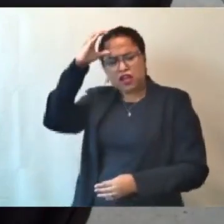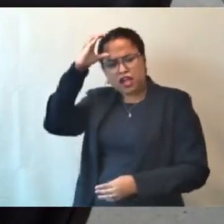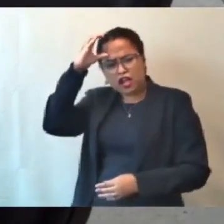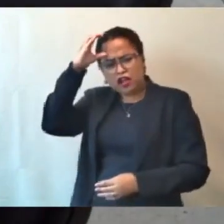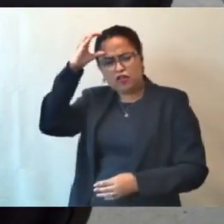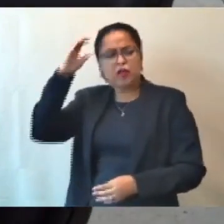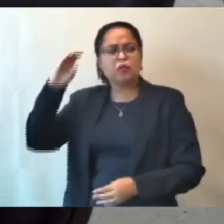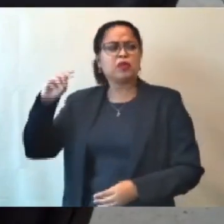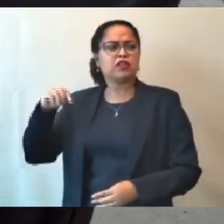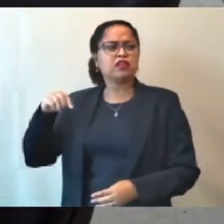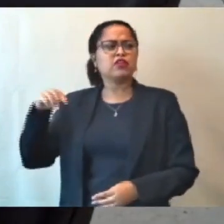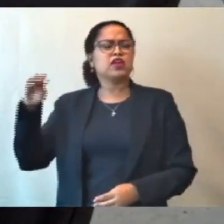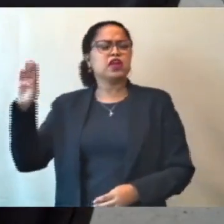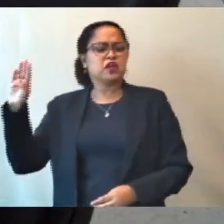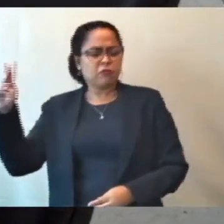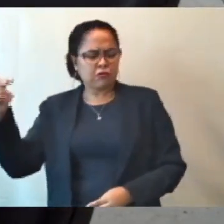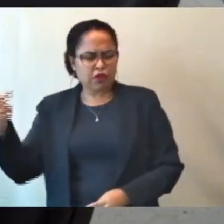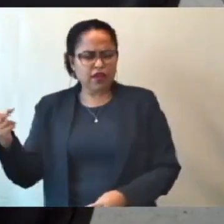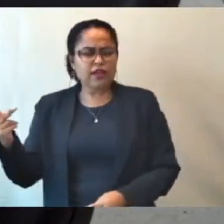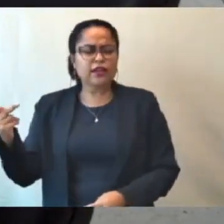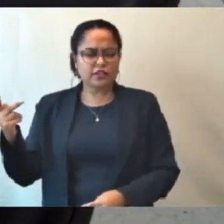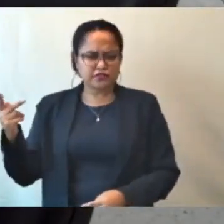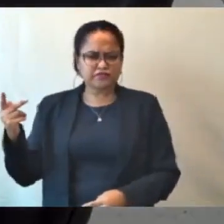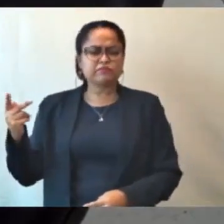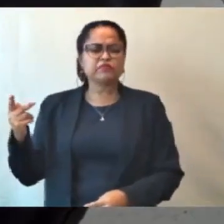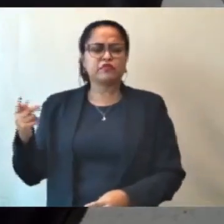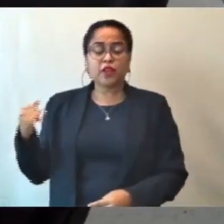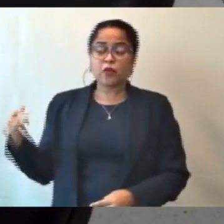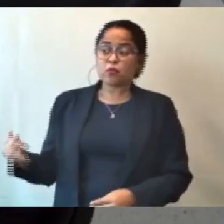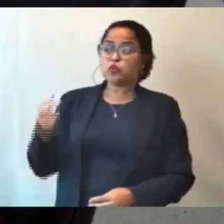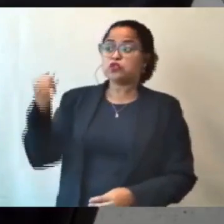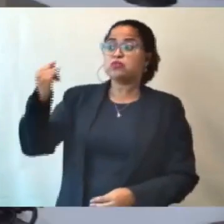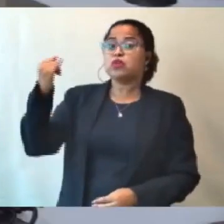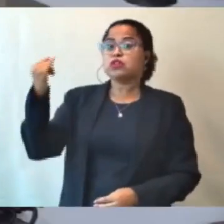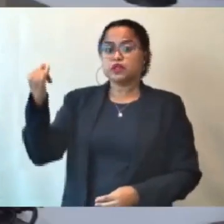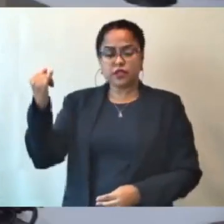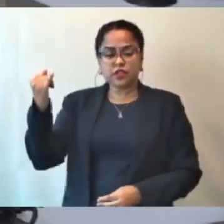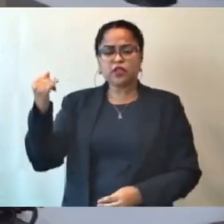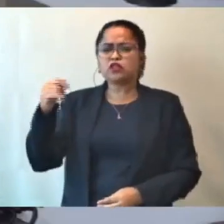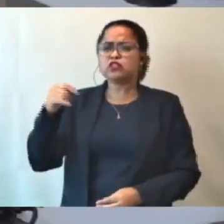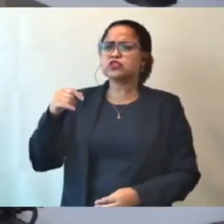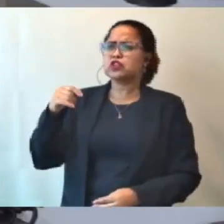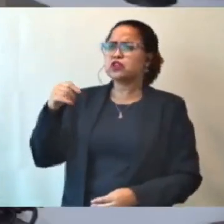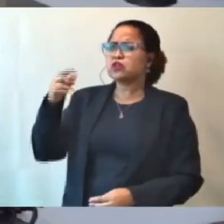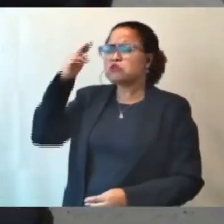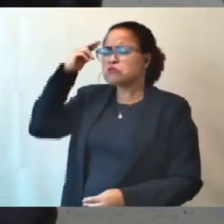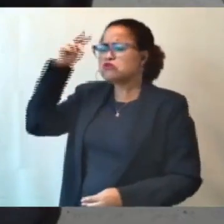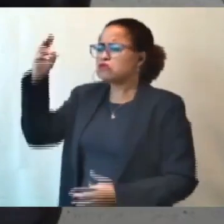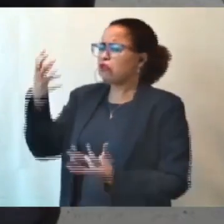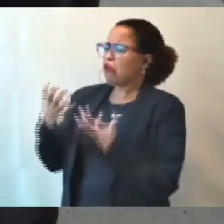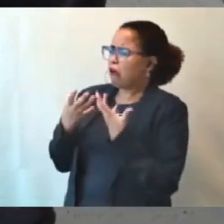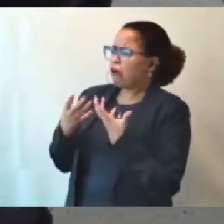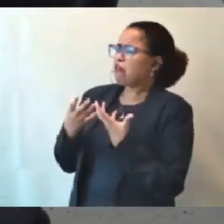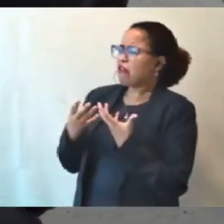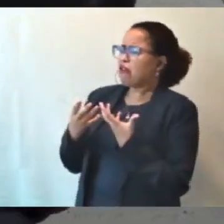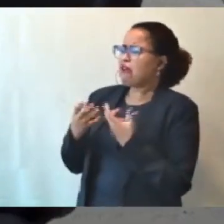importante o que Vossa Excelência quer fazer em nome dessa comissão e de nós, vereadores, representantes.